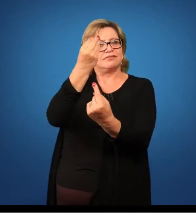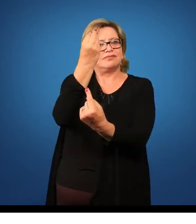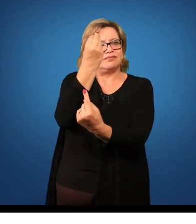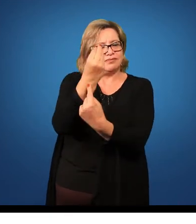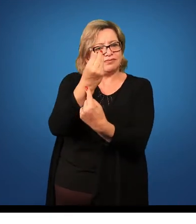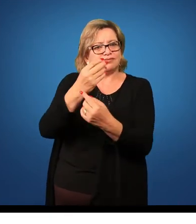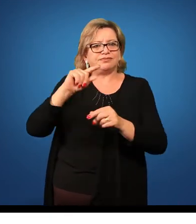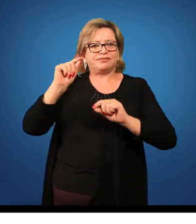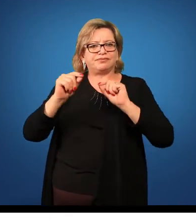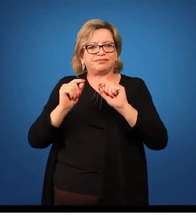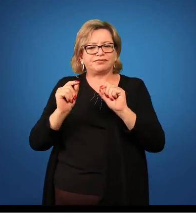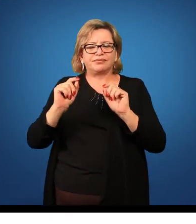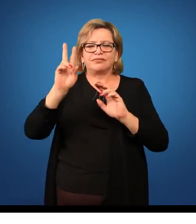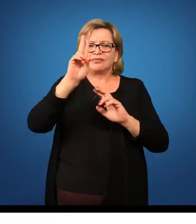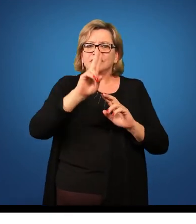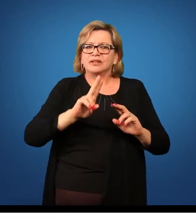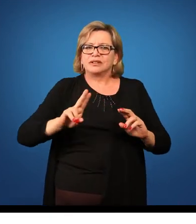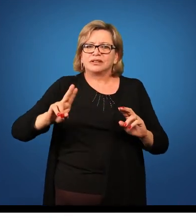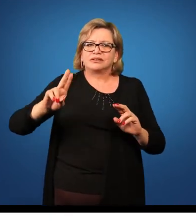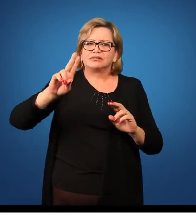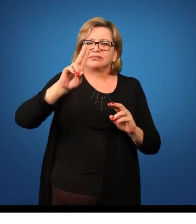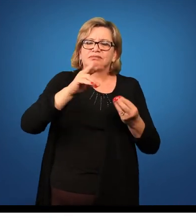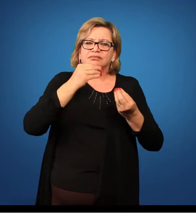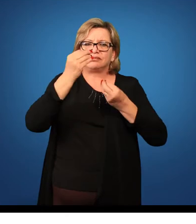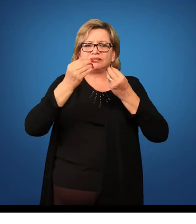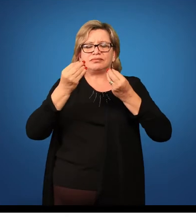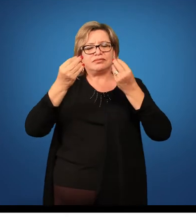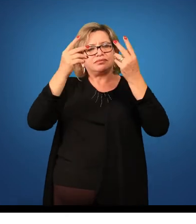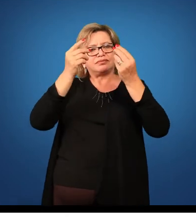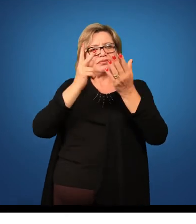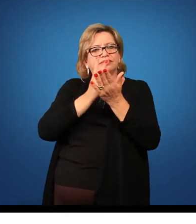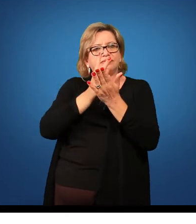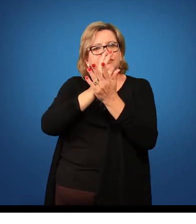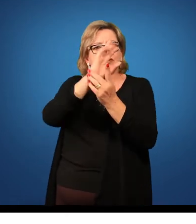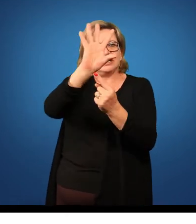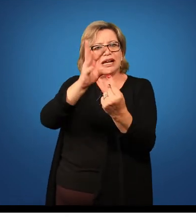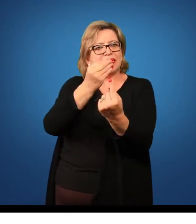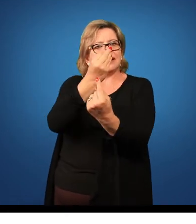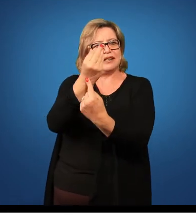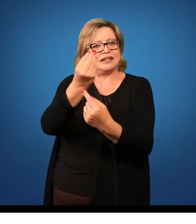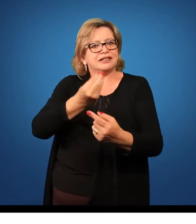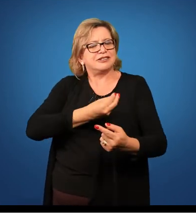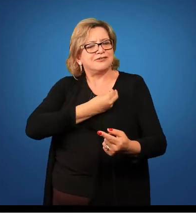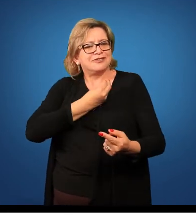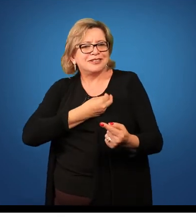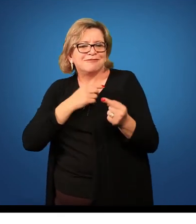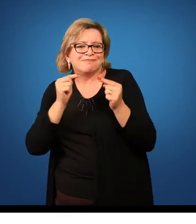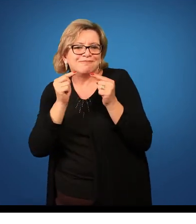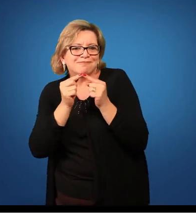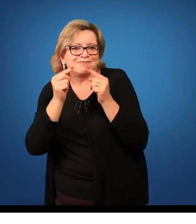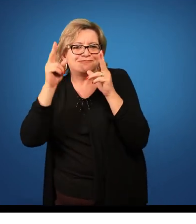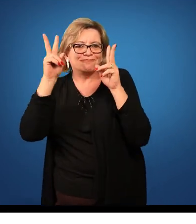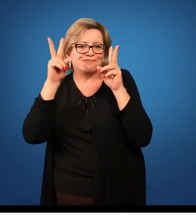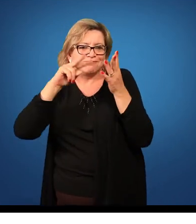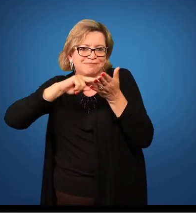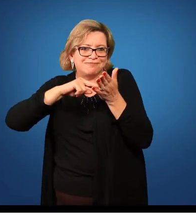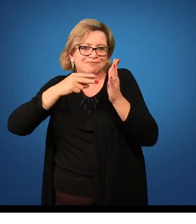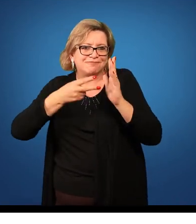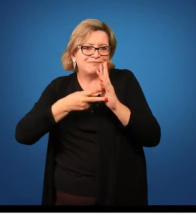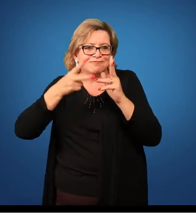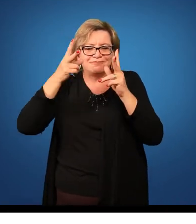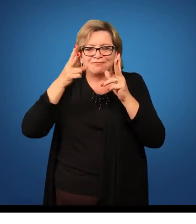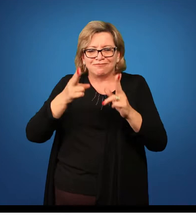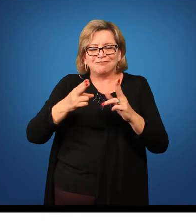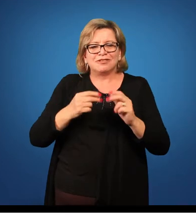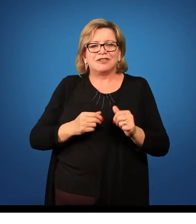obra de arte total, uma situação na qual arte e vida seriam sinônimos. Schaefer, 1991,